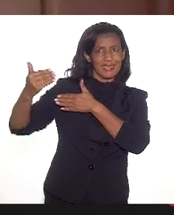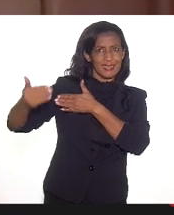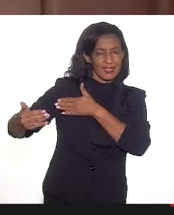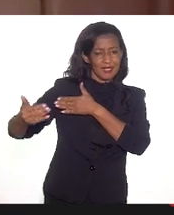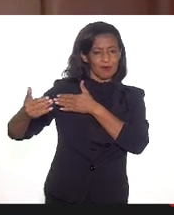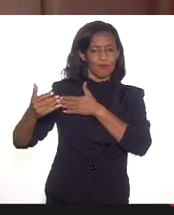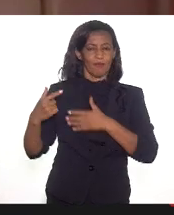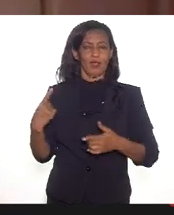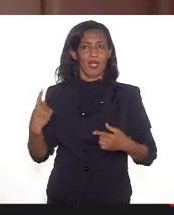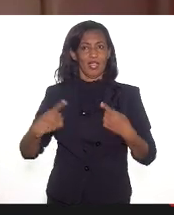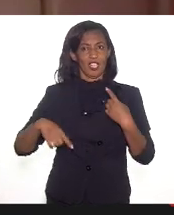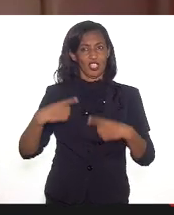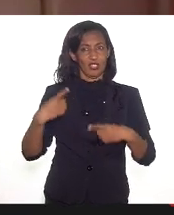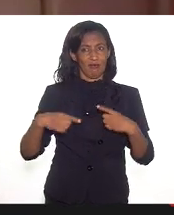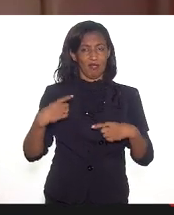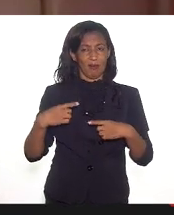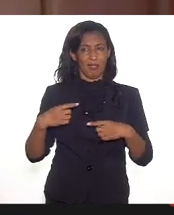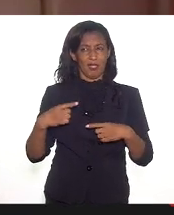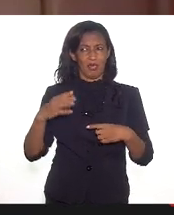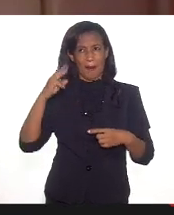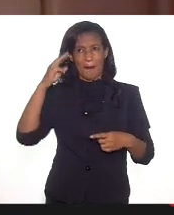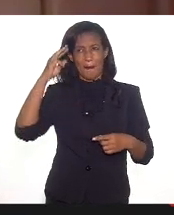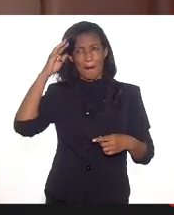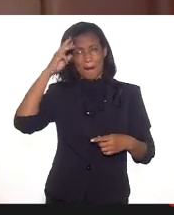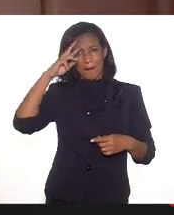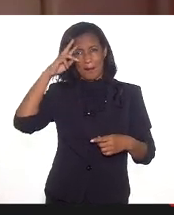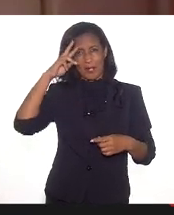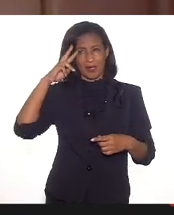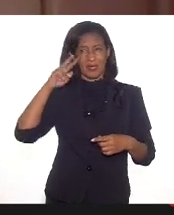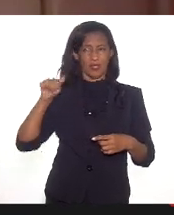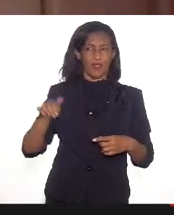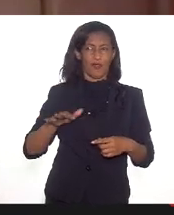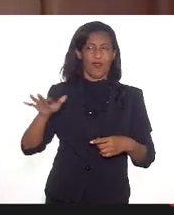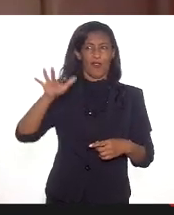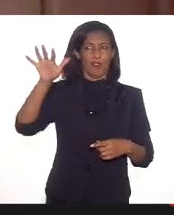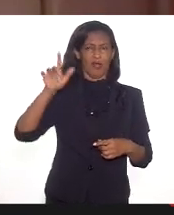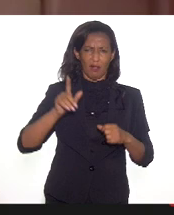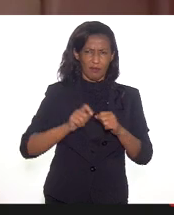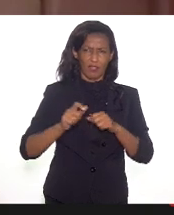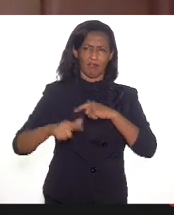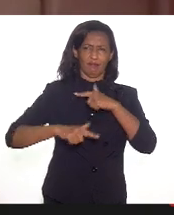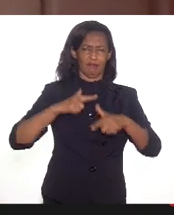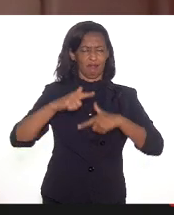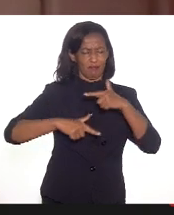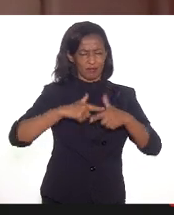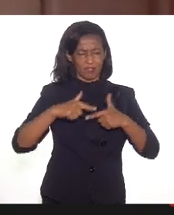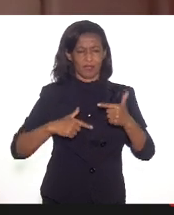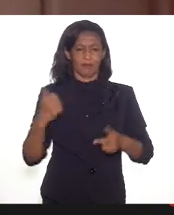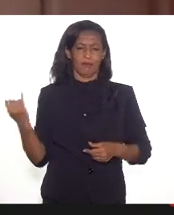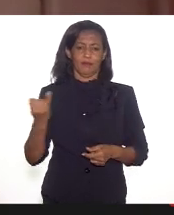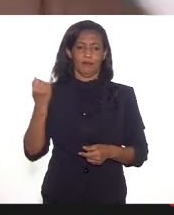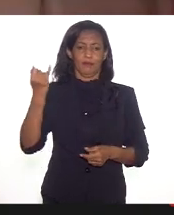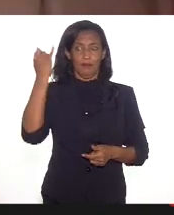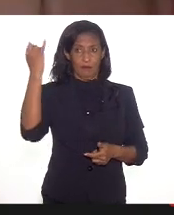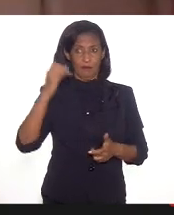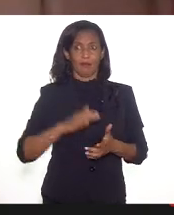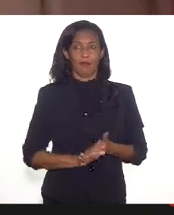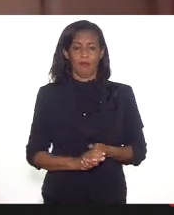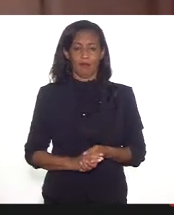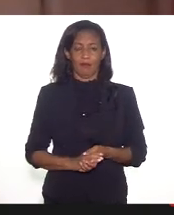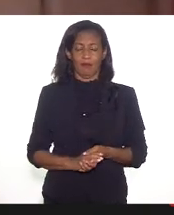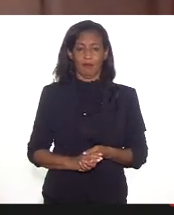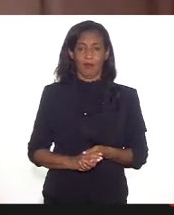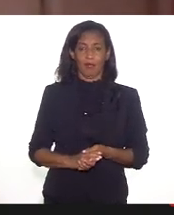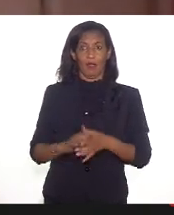Principalmente na dinâmica de memória de favelas. A gente fez um trabalho importante, né? A gente, na rede, inclusive,